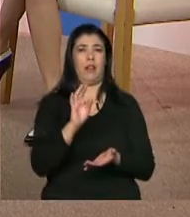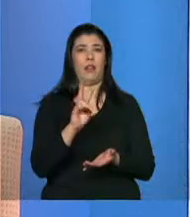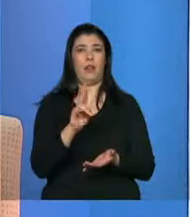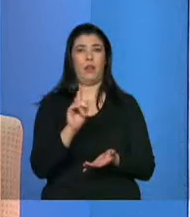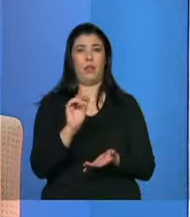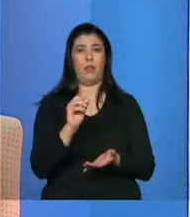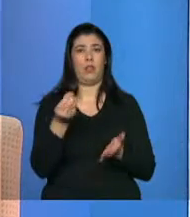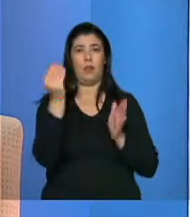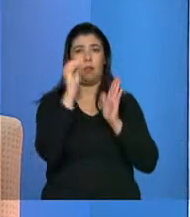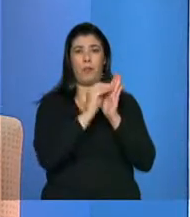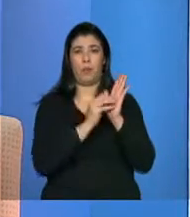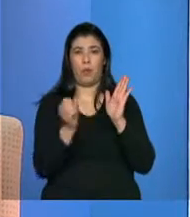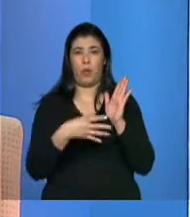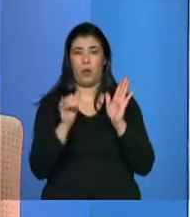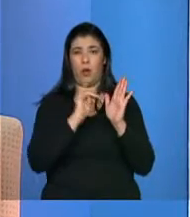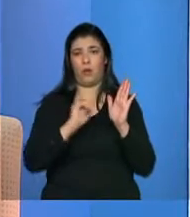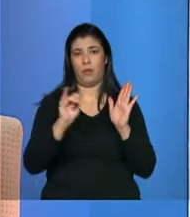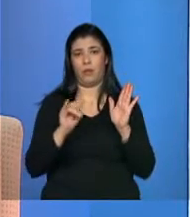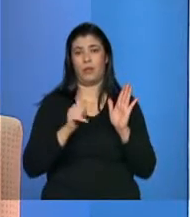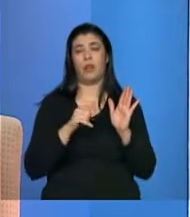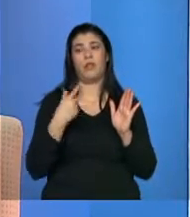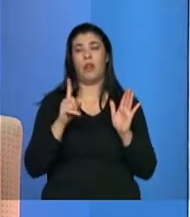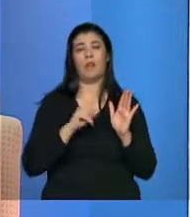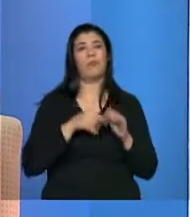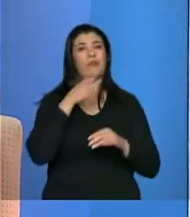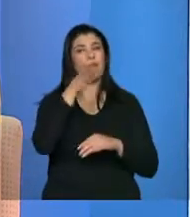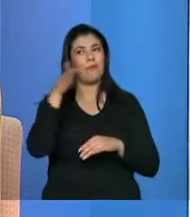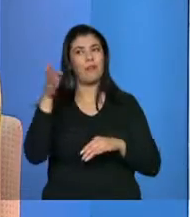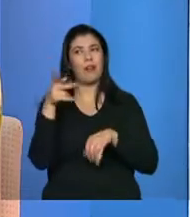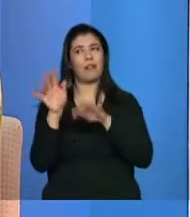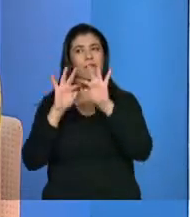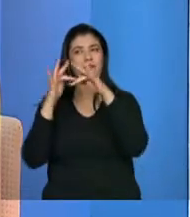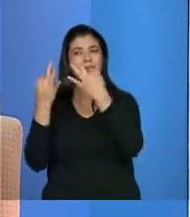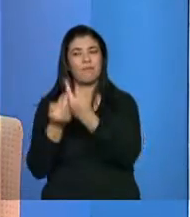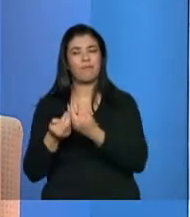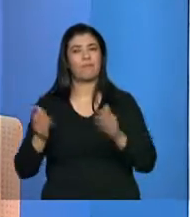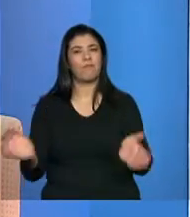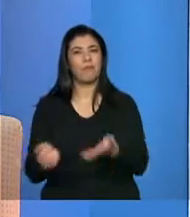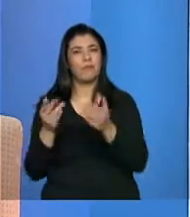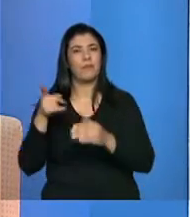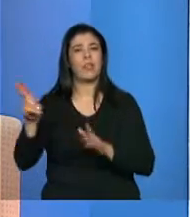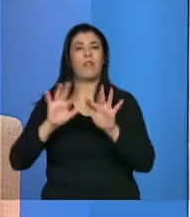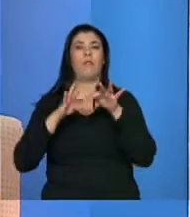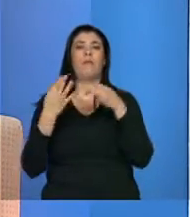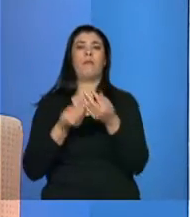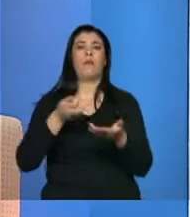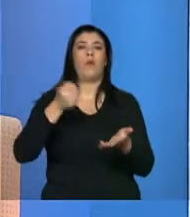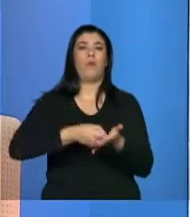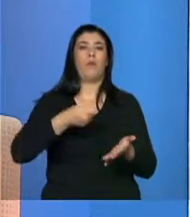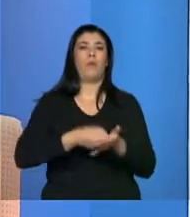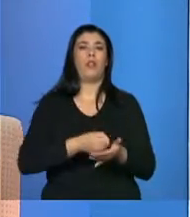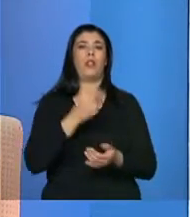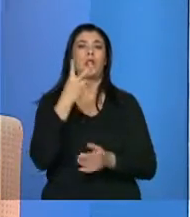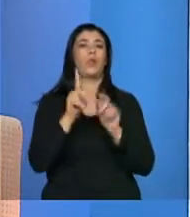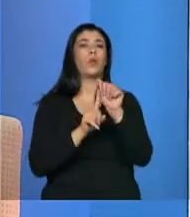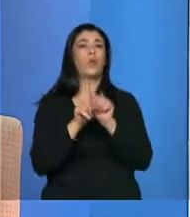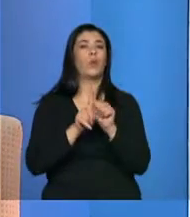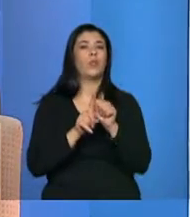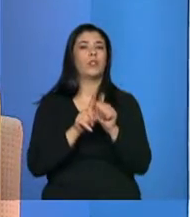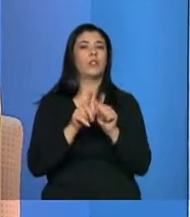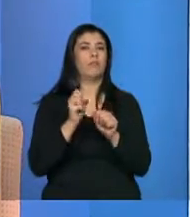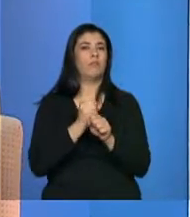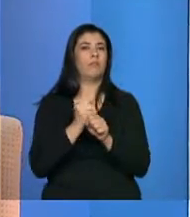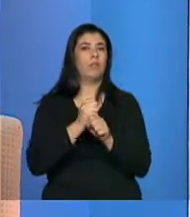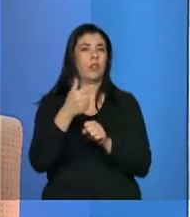mantém isso atualizado, a gente fala com as famílias, vai atualizar o seu cadastro. A família, ela é obrigada a atualizar depois de dois anos, mas